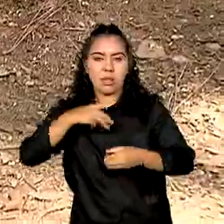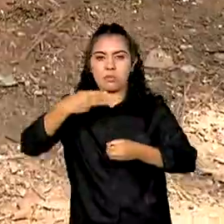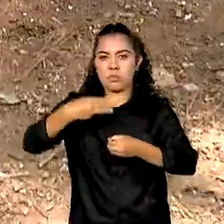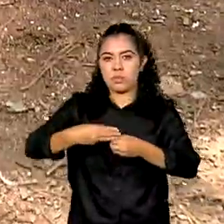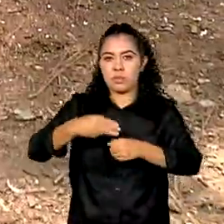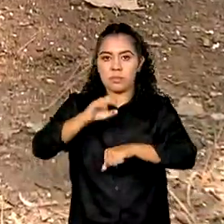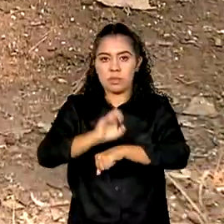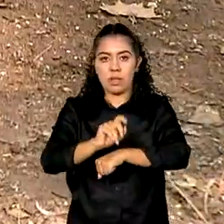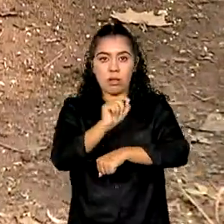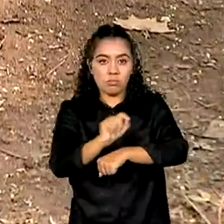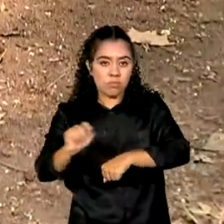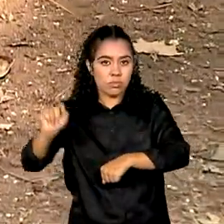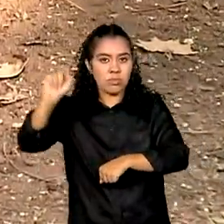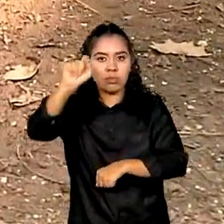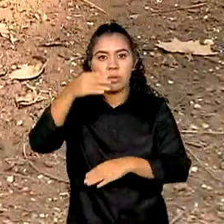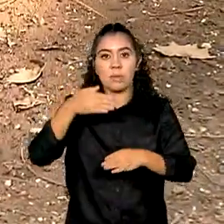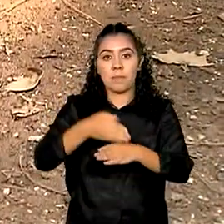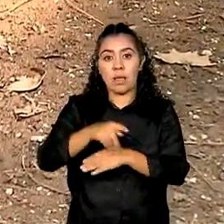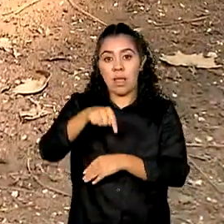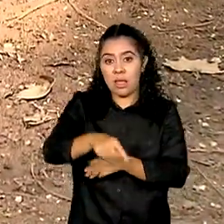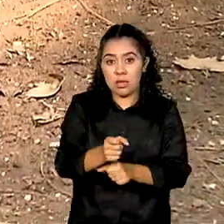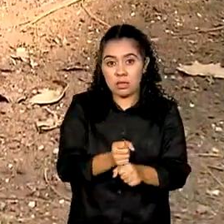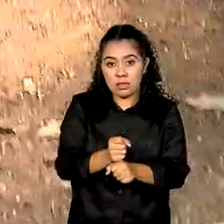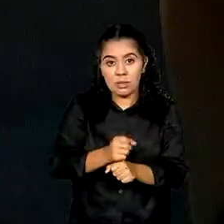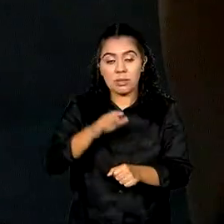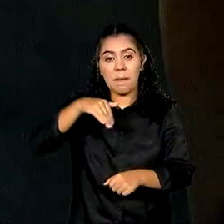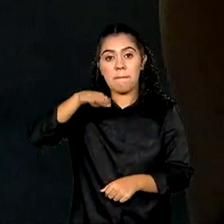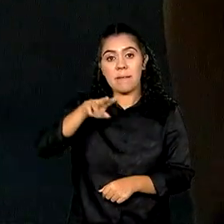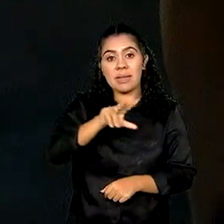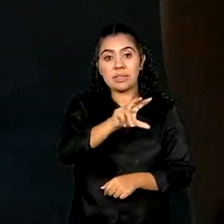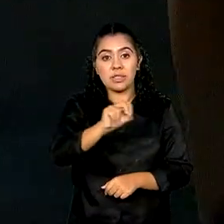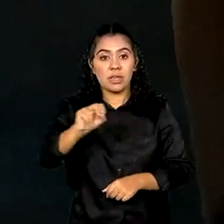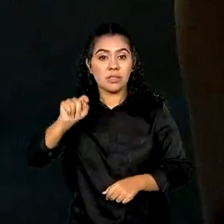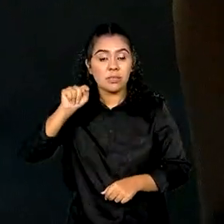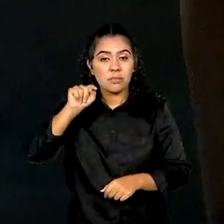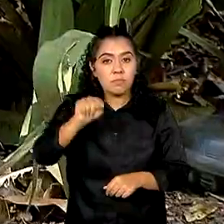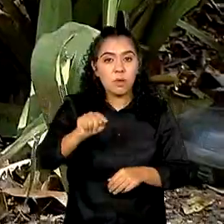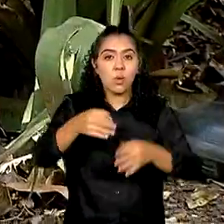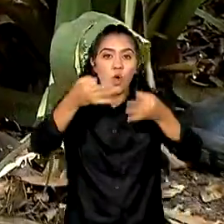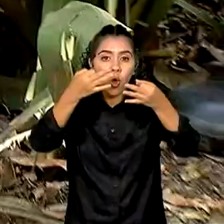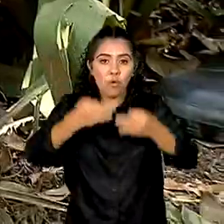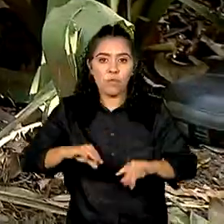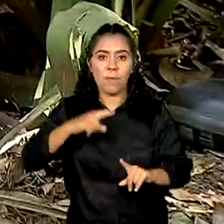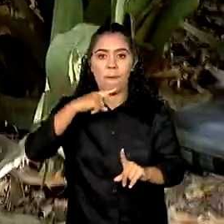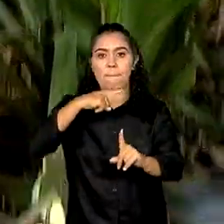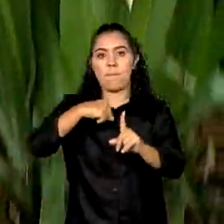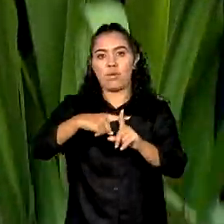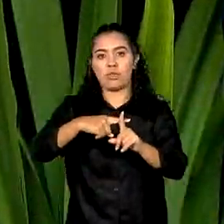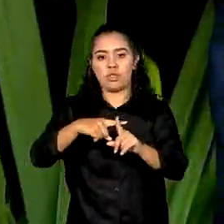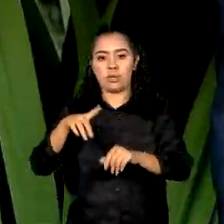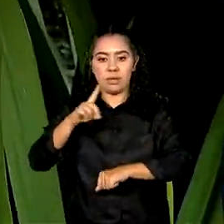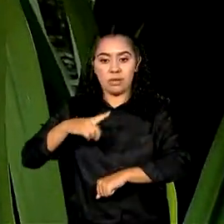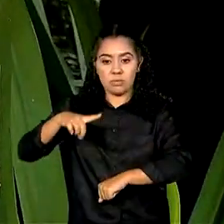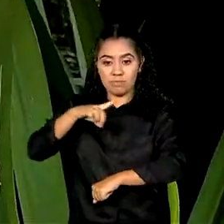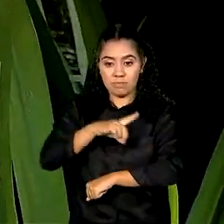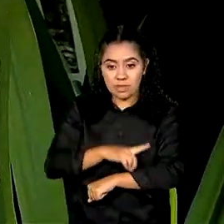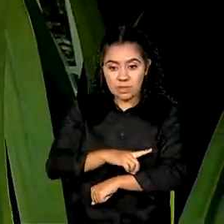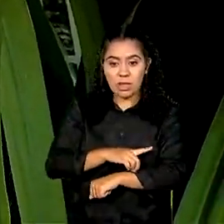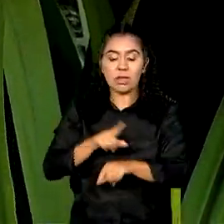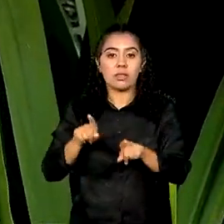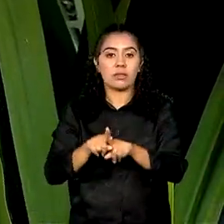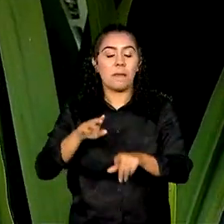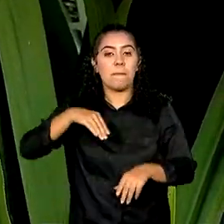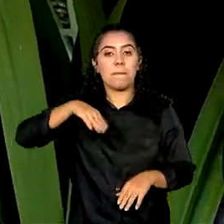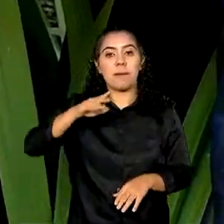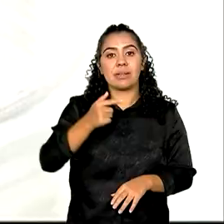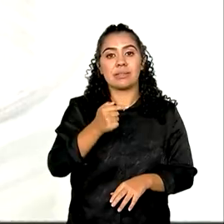Só neste ano, são mais de 500 mil pessoas com confirmação para a doença e mais de 70 mortes,